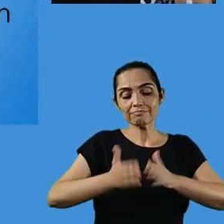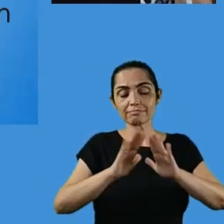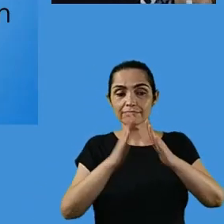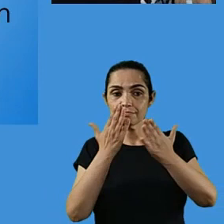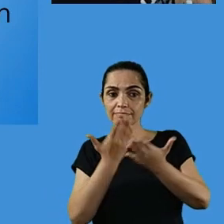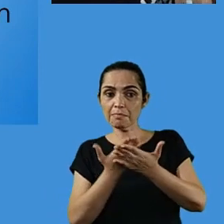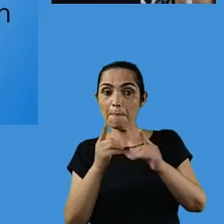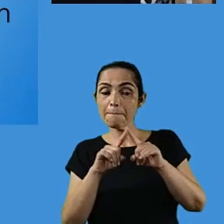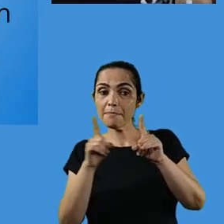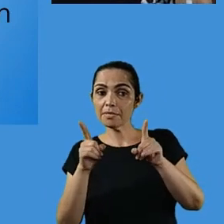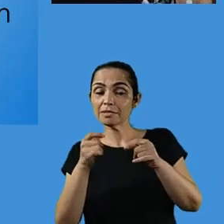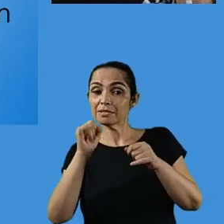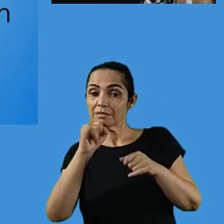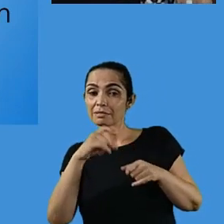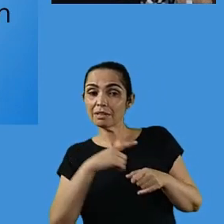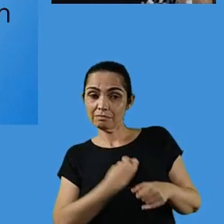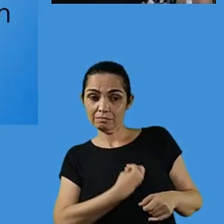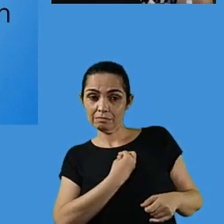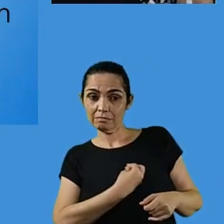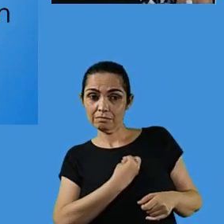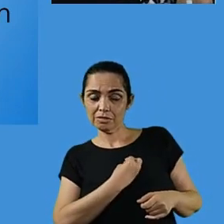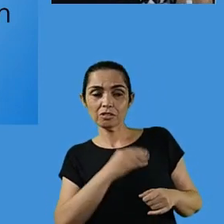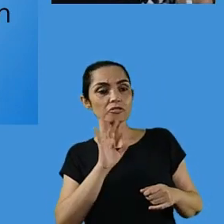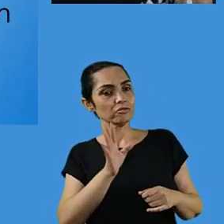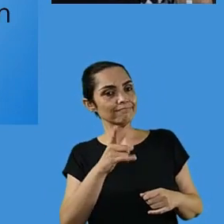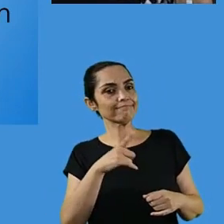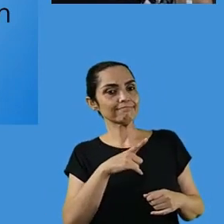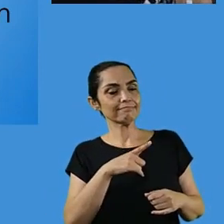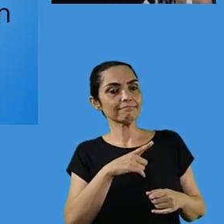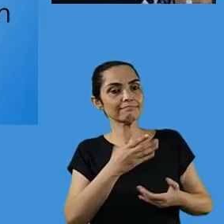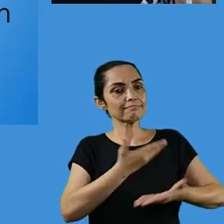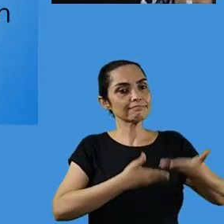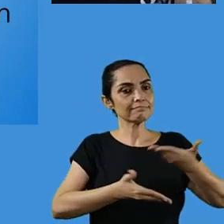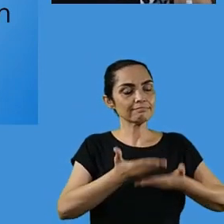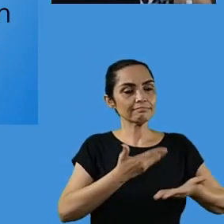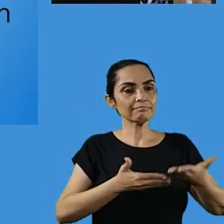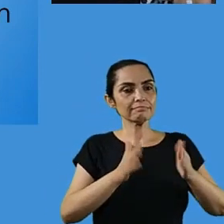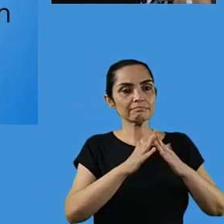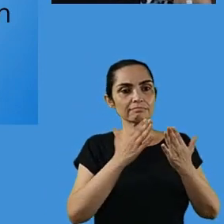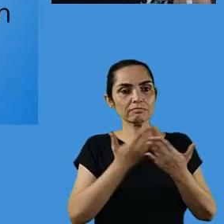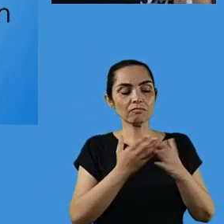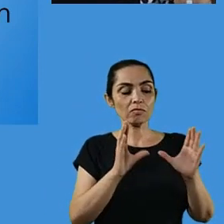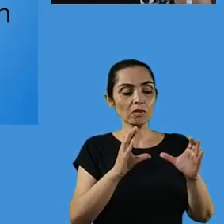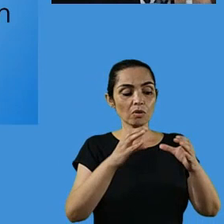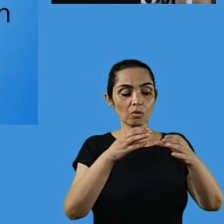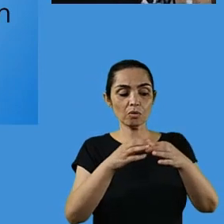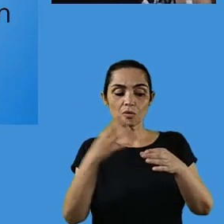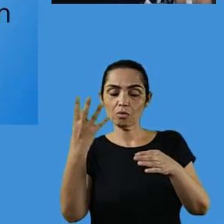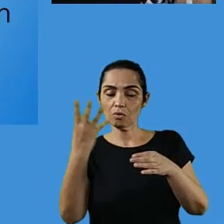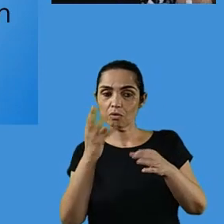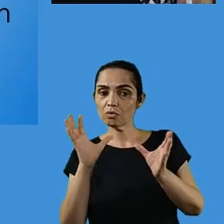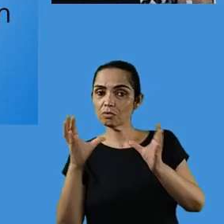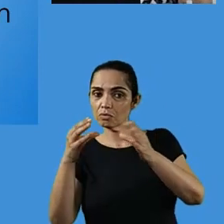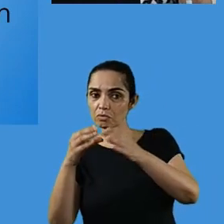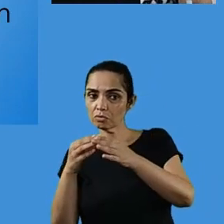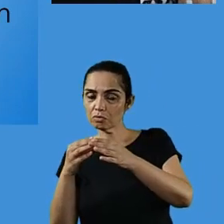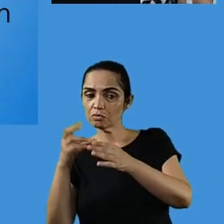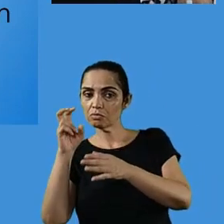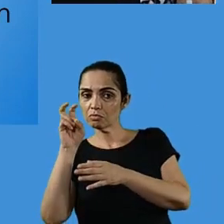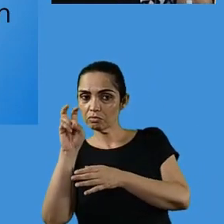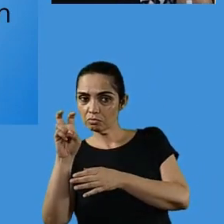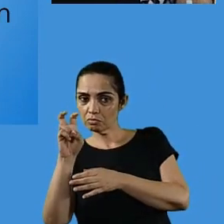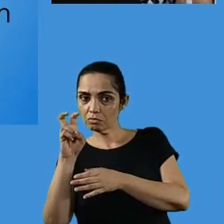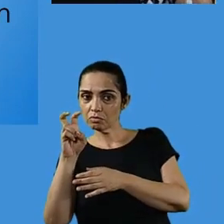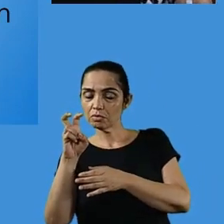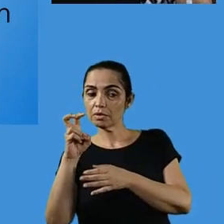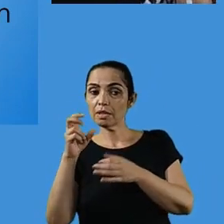Planejar a quinzena, levando em consideração a primeira semana com atividades presenciais, e a segunda com atividades curriculares